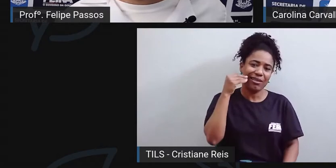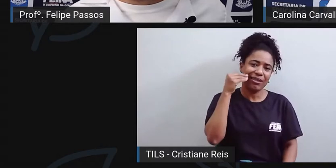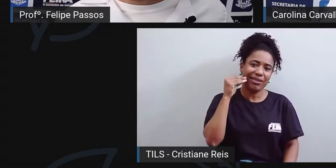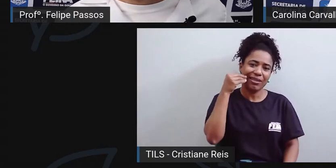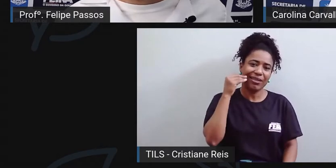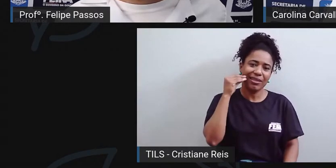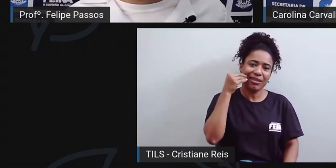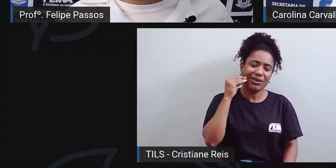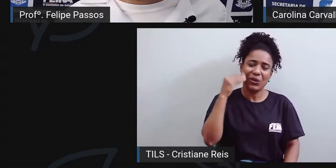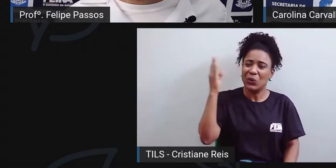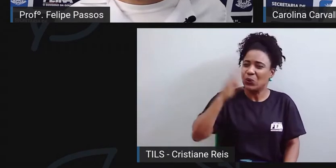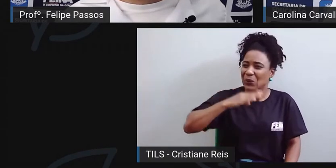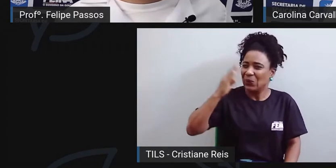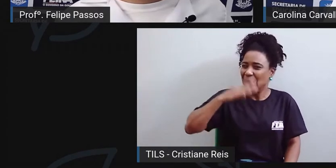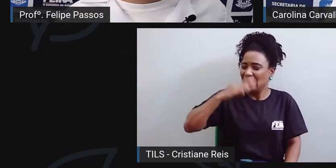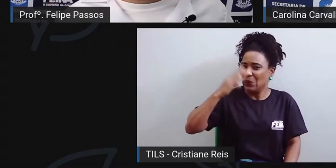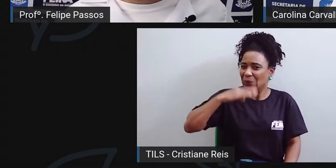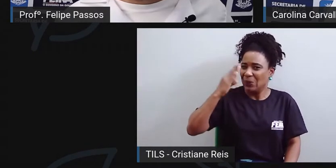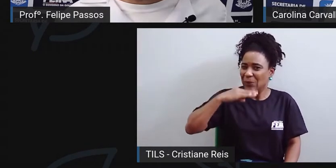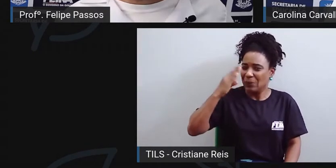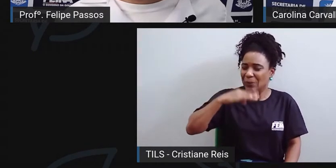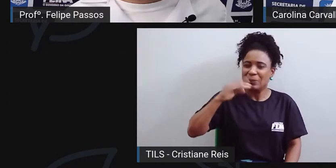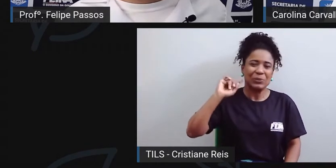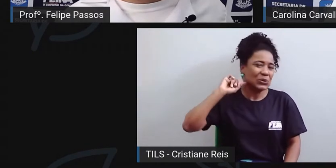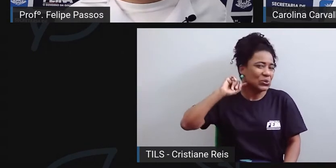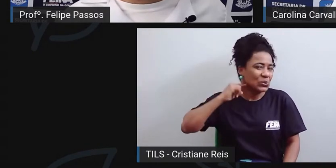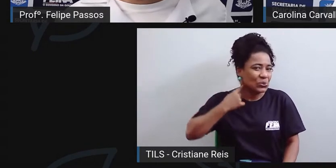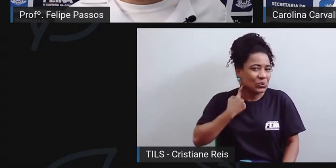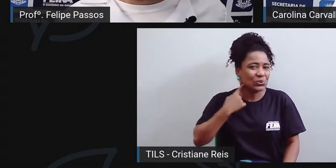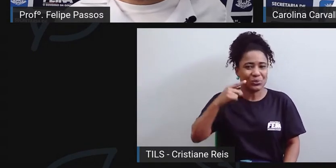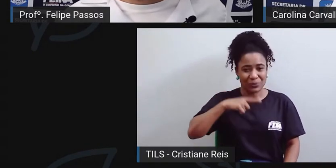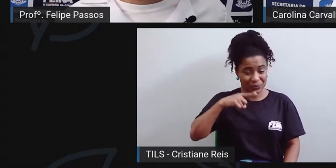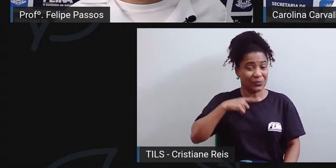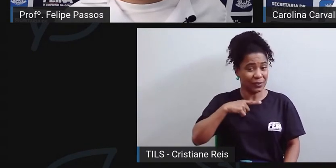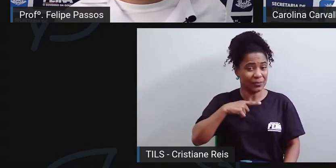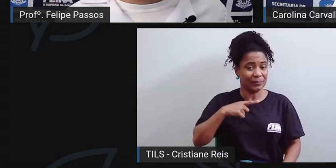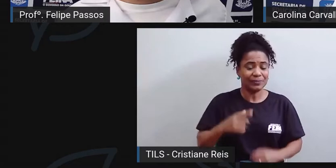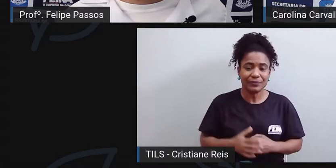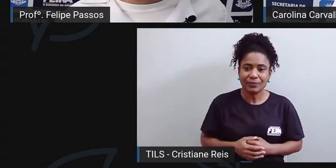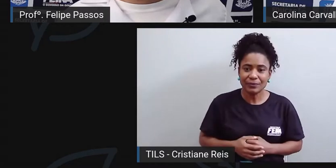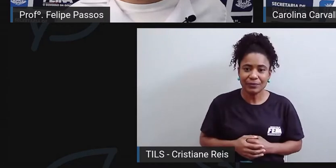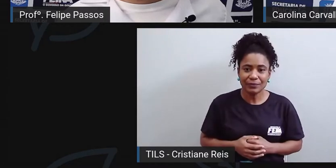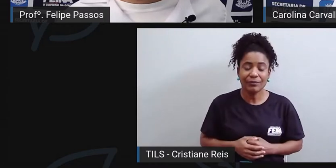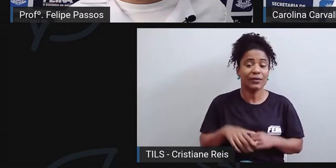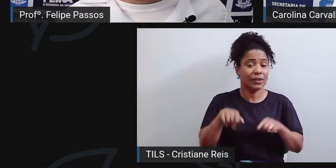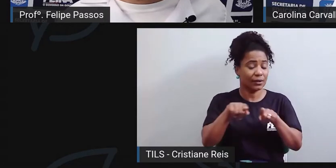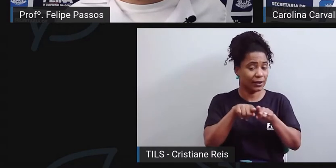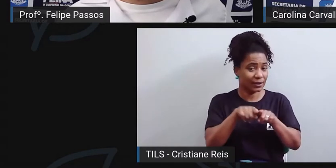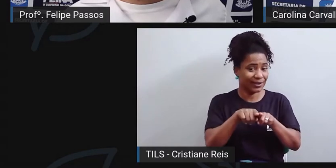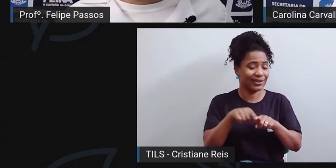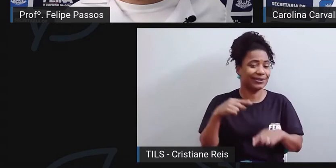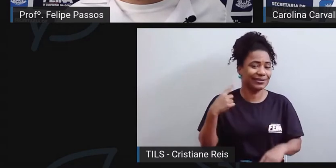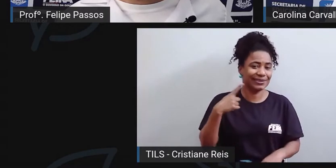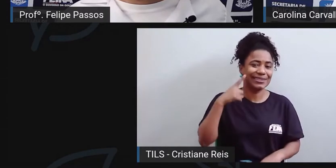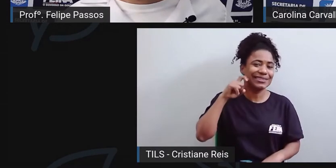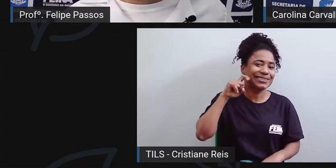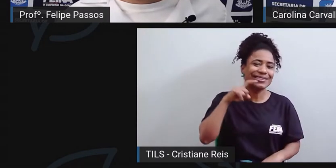aí, fica um odor bastante característico. Além da cárie dentária, existe um outro problema também,